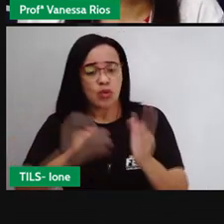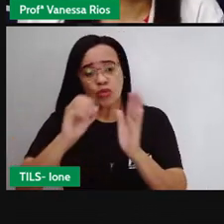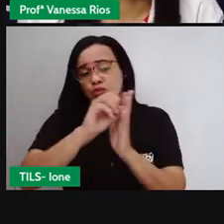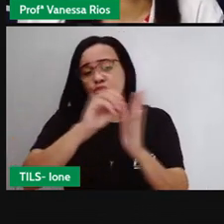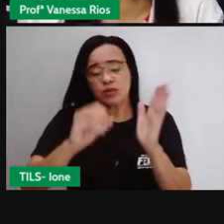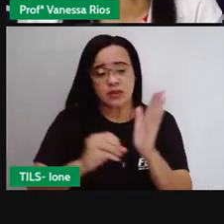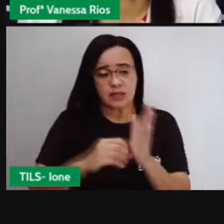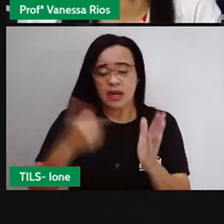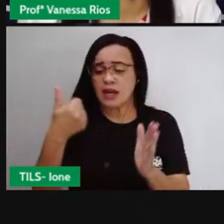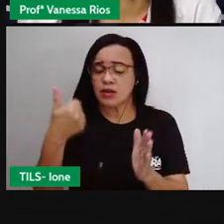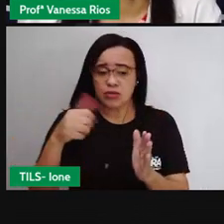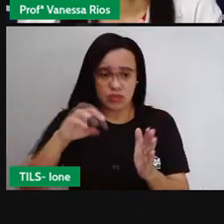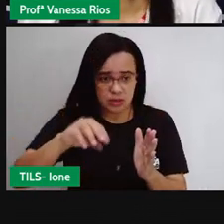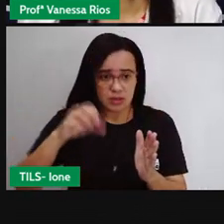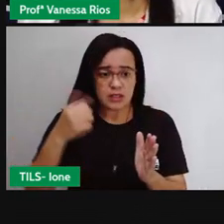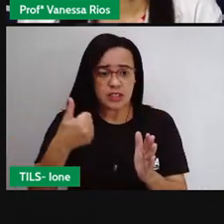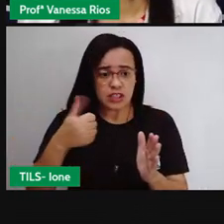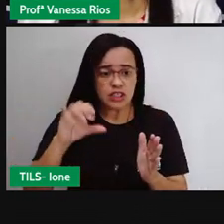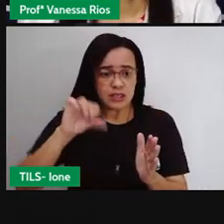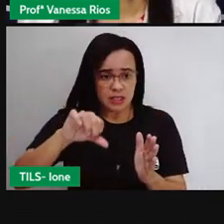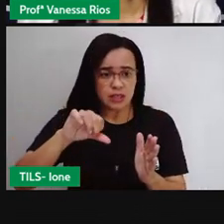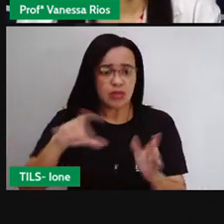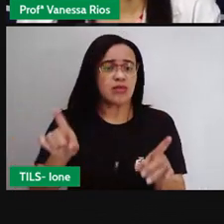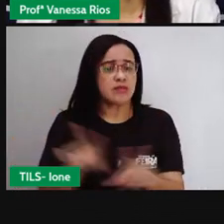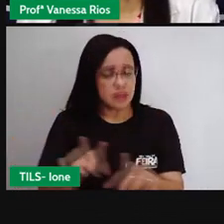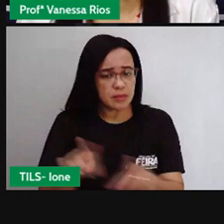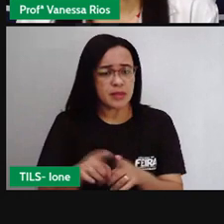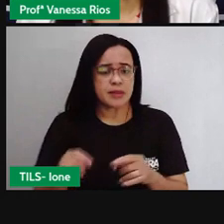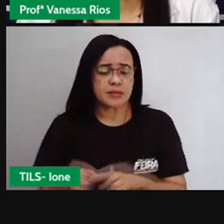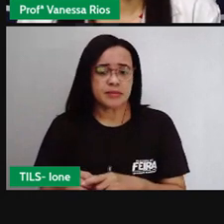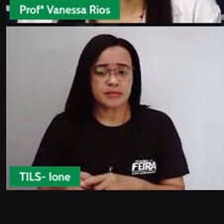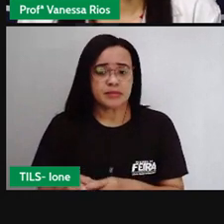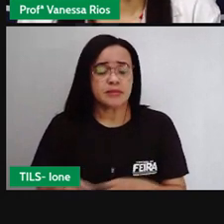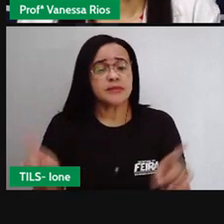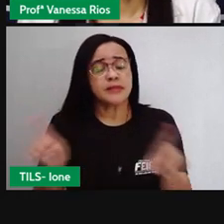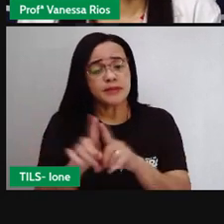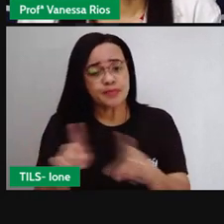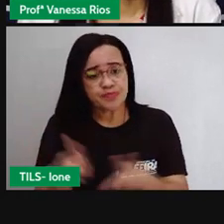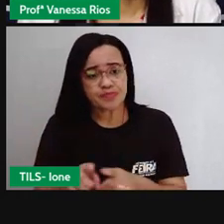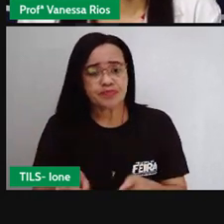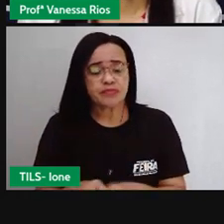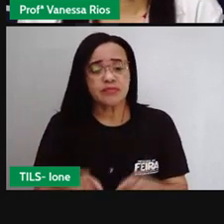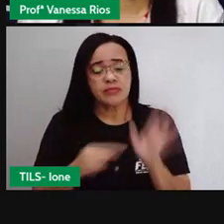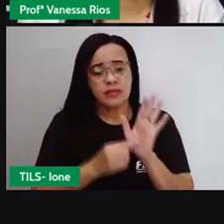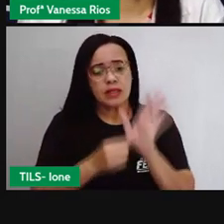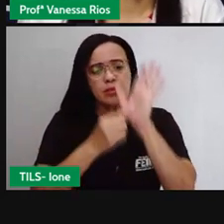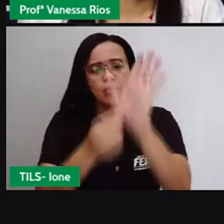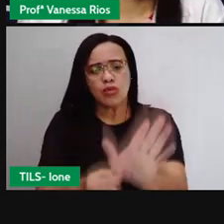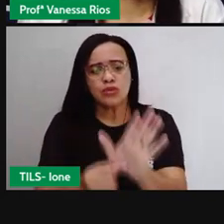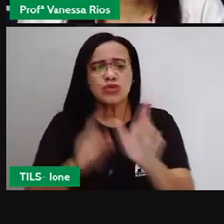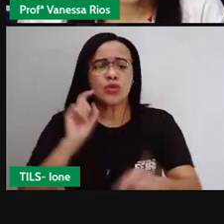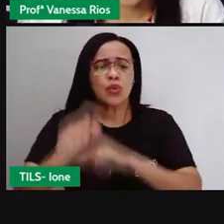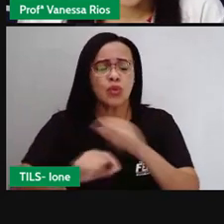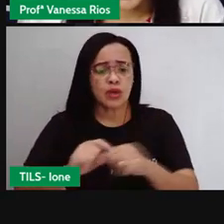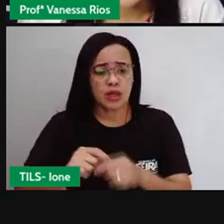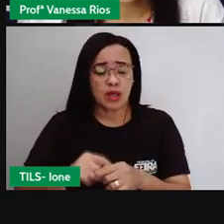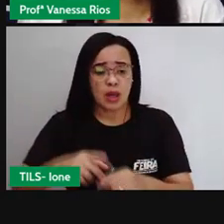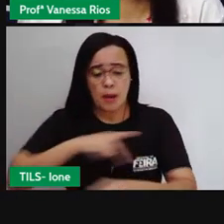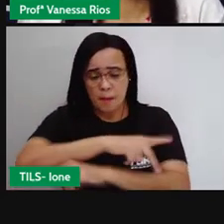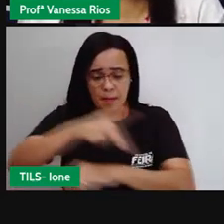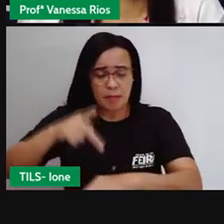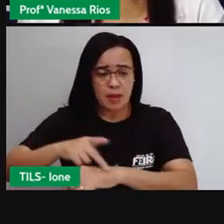importantes da história, mostrando tanto a necessidade de Portugal se fortalecer em relação ao